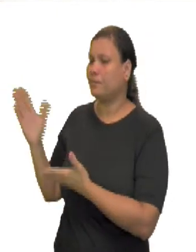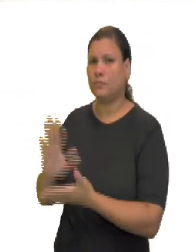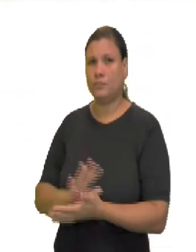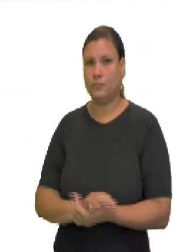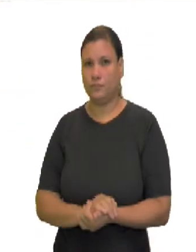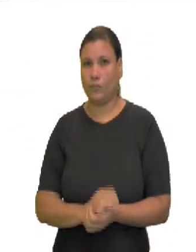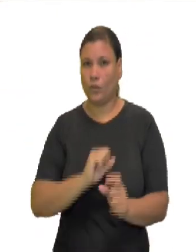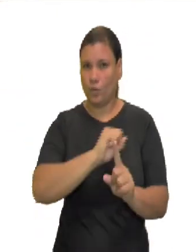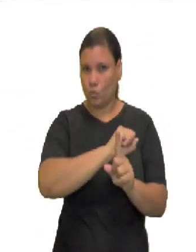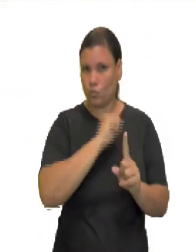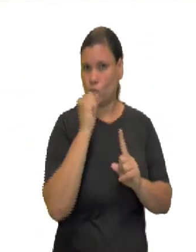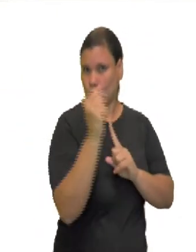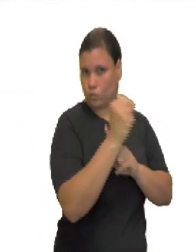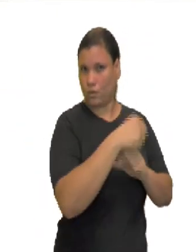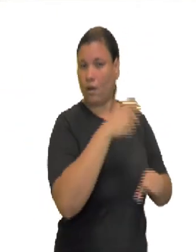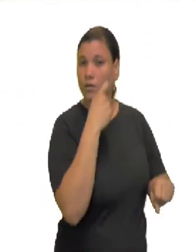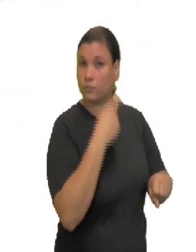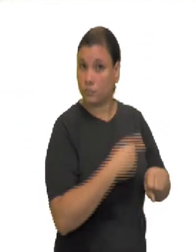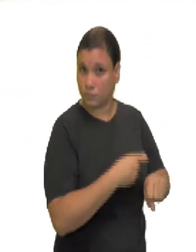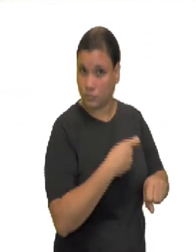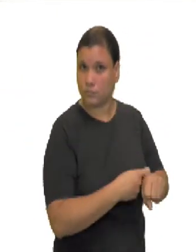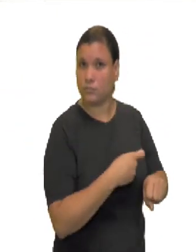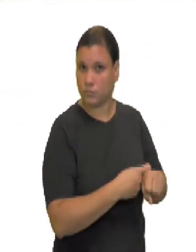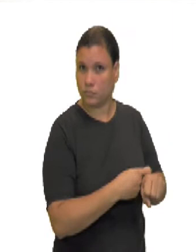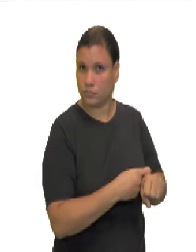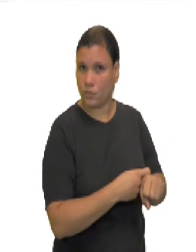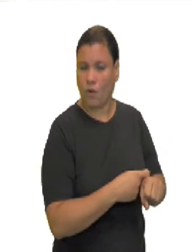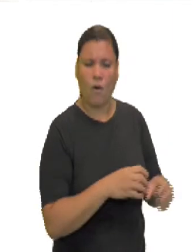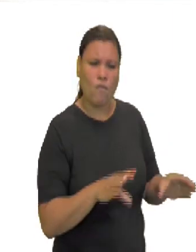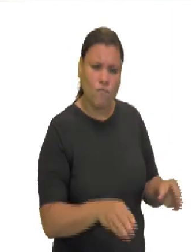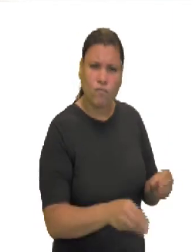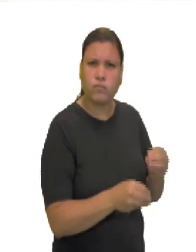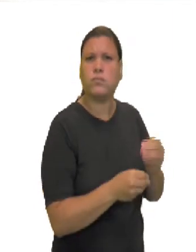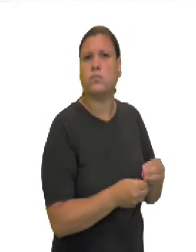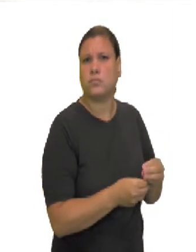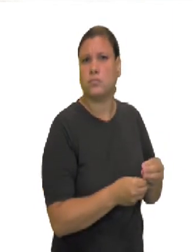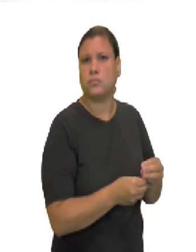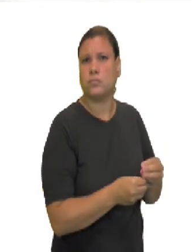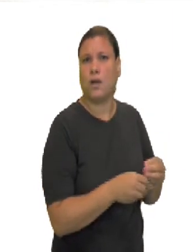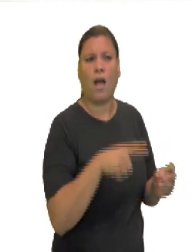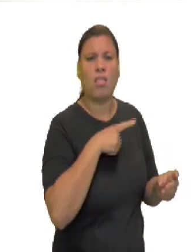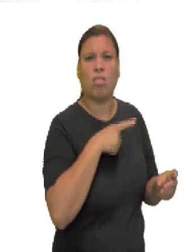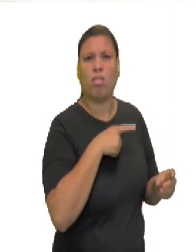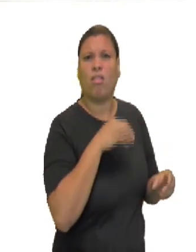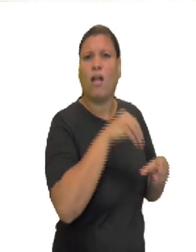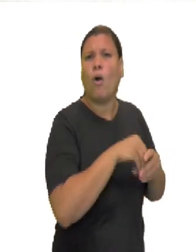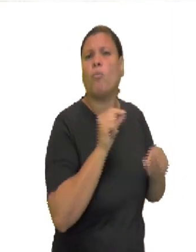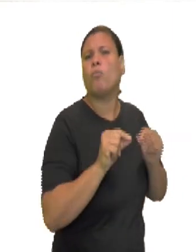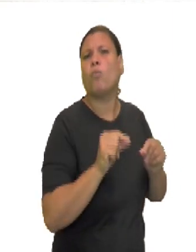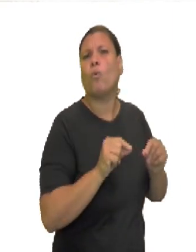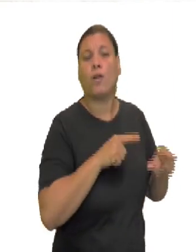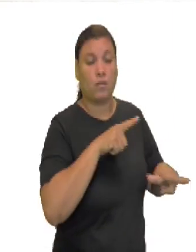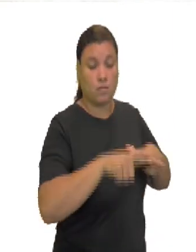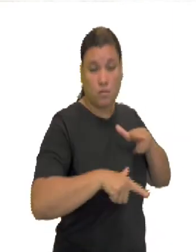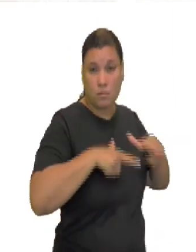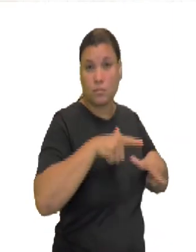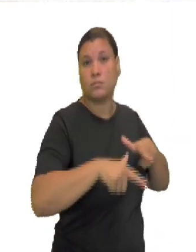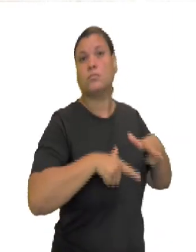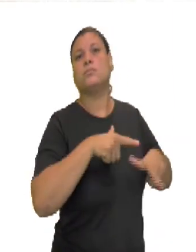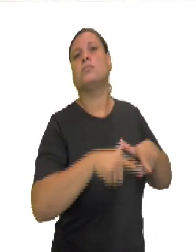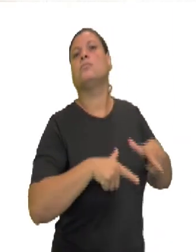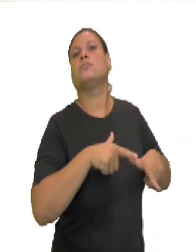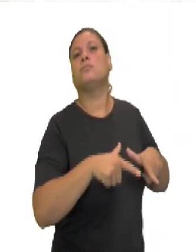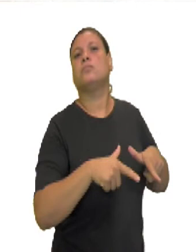ela vem de sociedade de trabalhadores, produtores, consumo para